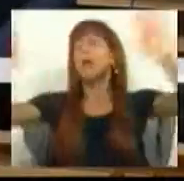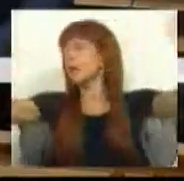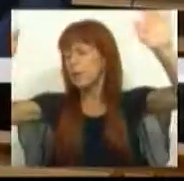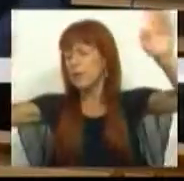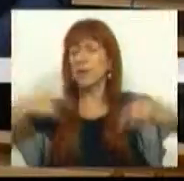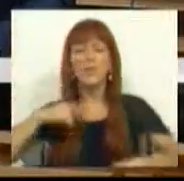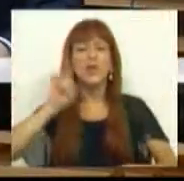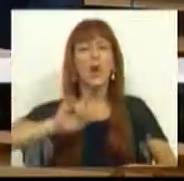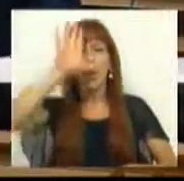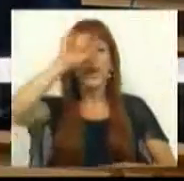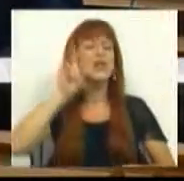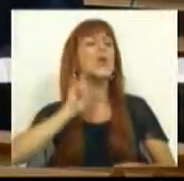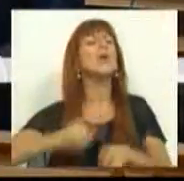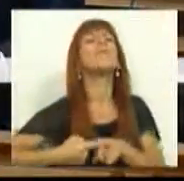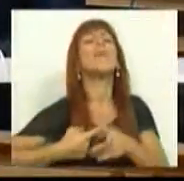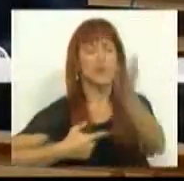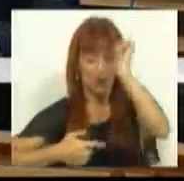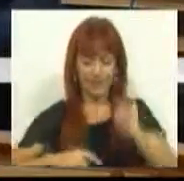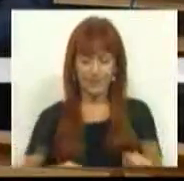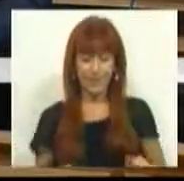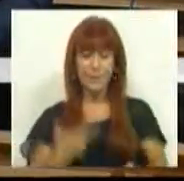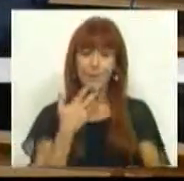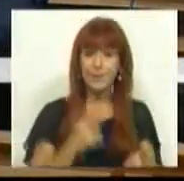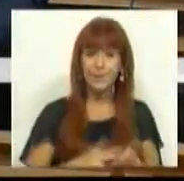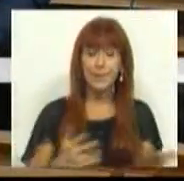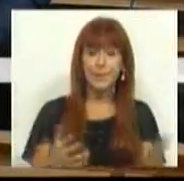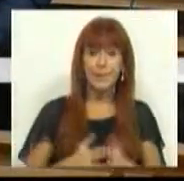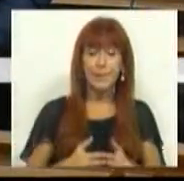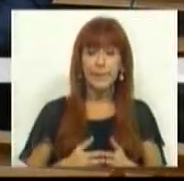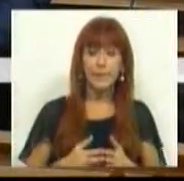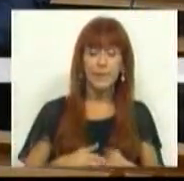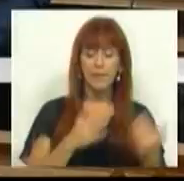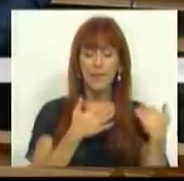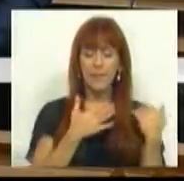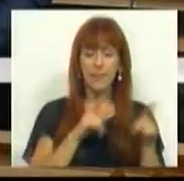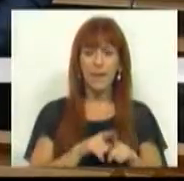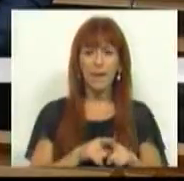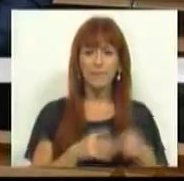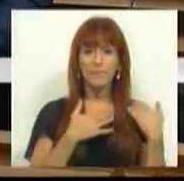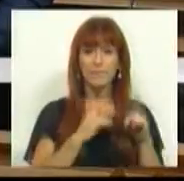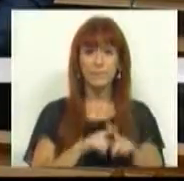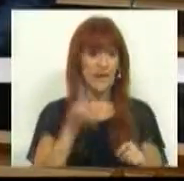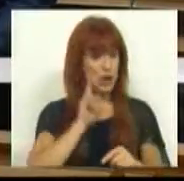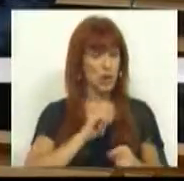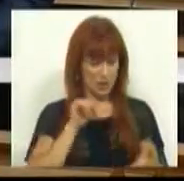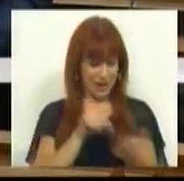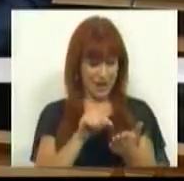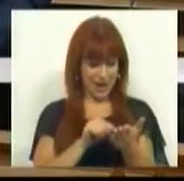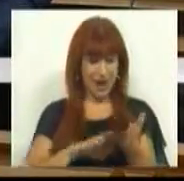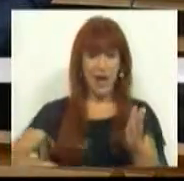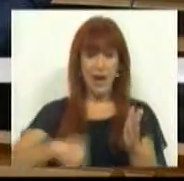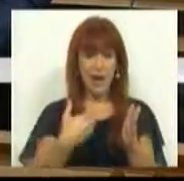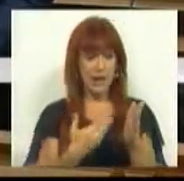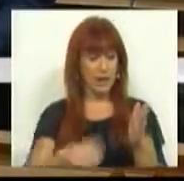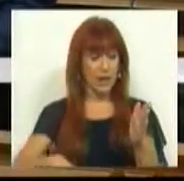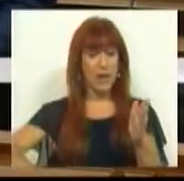Sra. Ministra, vamos ao que interessa, Sra. Ministra. Na verdade, a competência que a Sra. põe nessa proposta